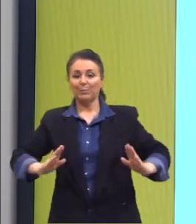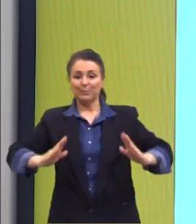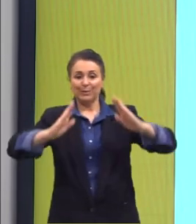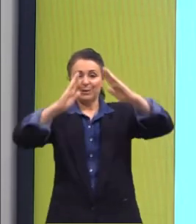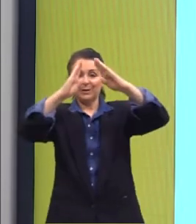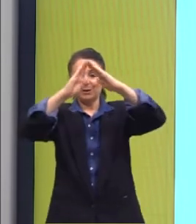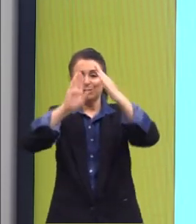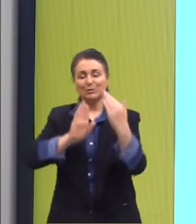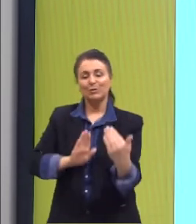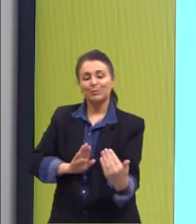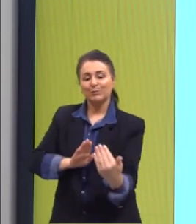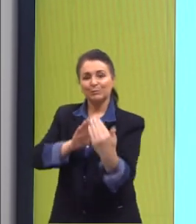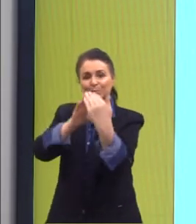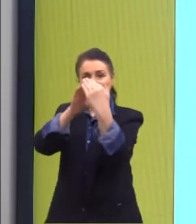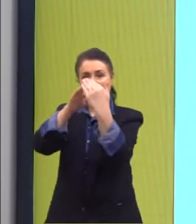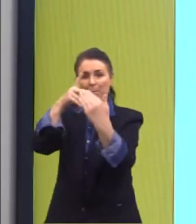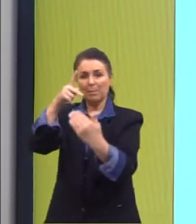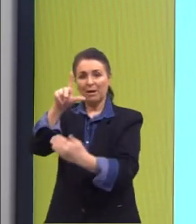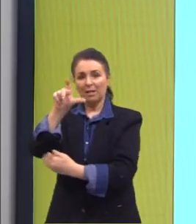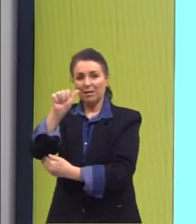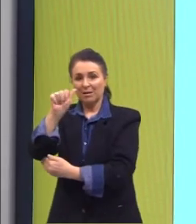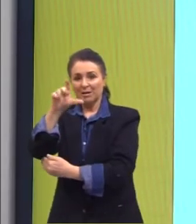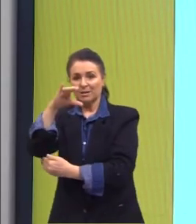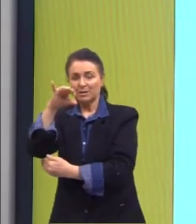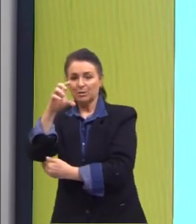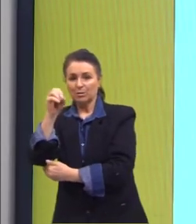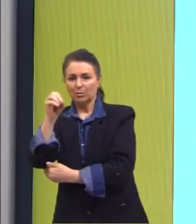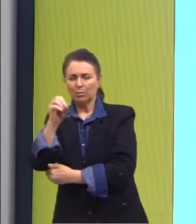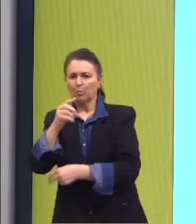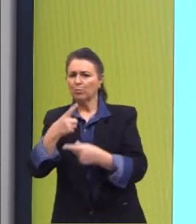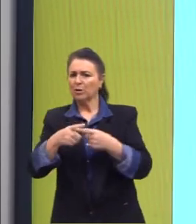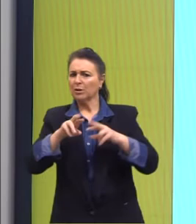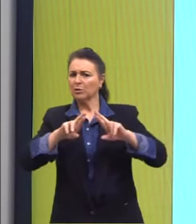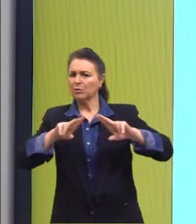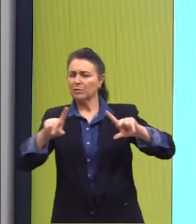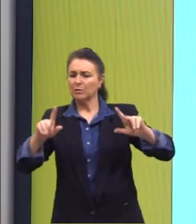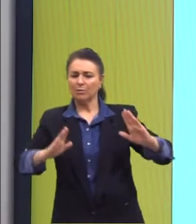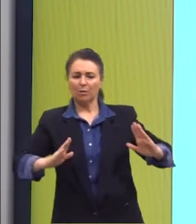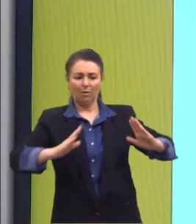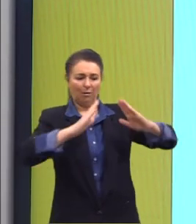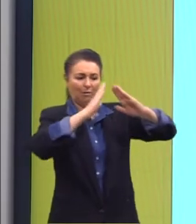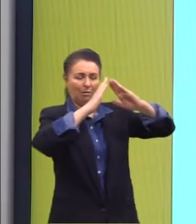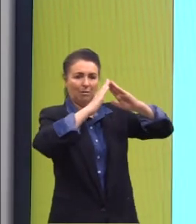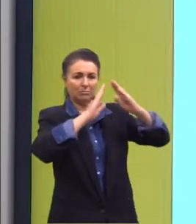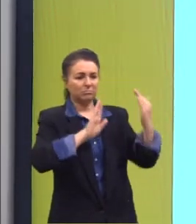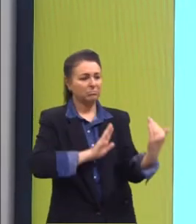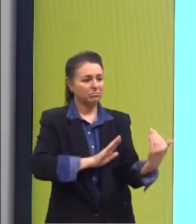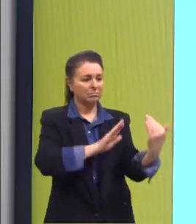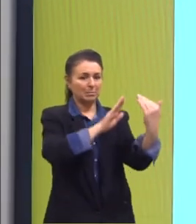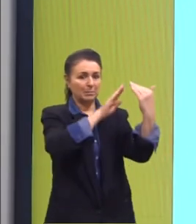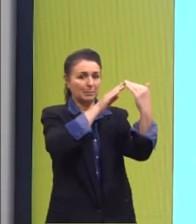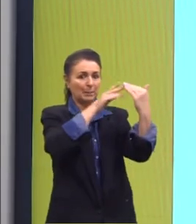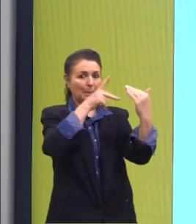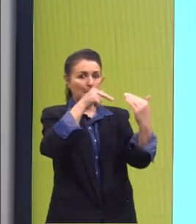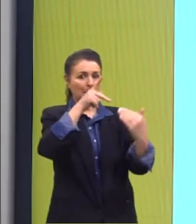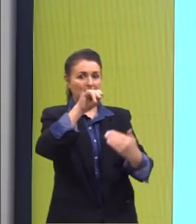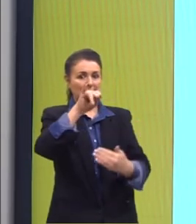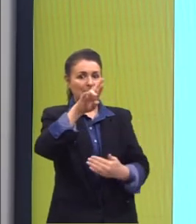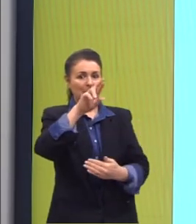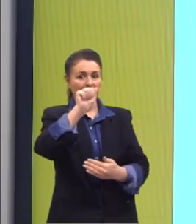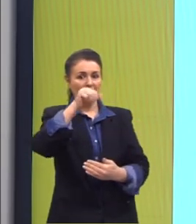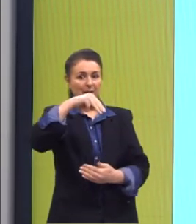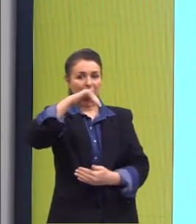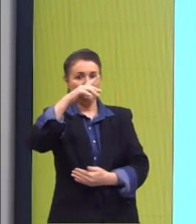Qual a diferença dos dois? A pirâmide, em formato piramidal, como nós já conhecemos. E eu disse antes,